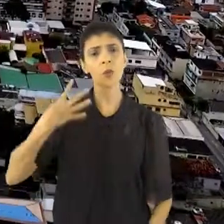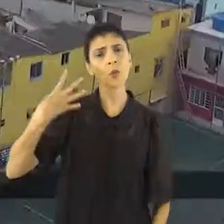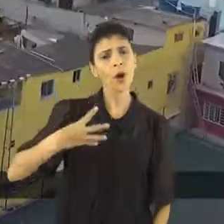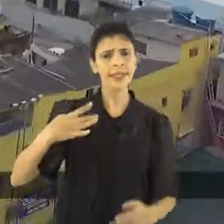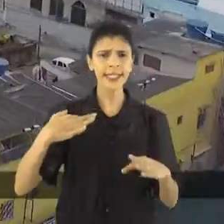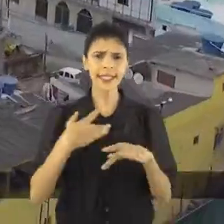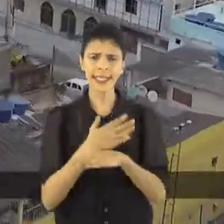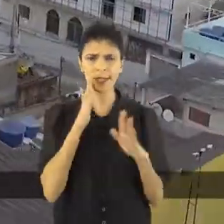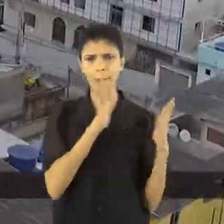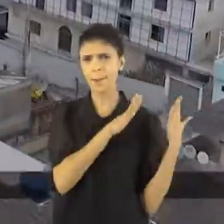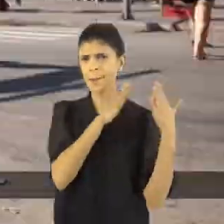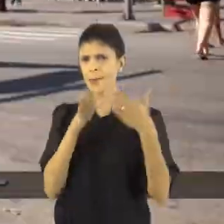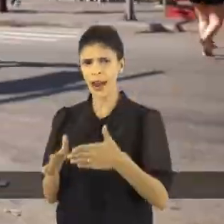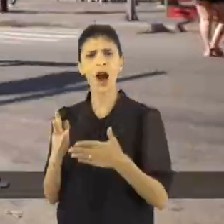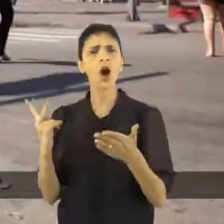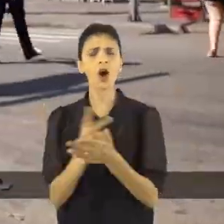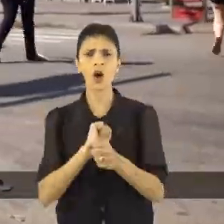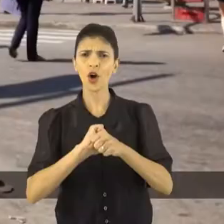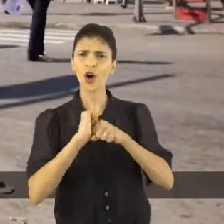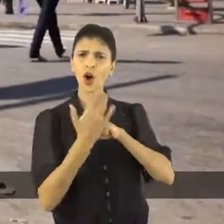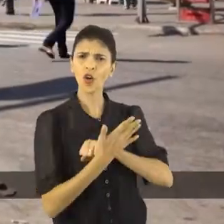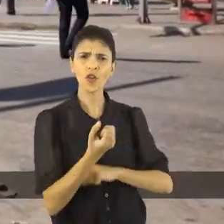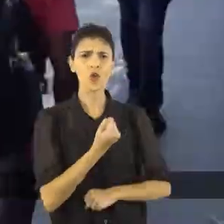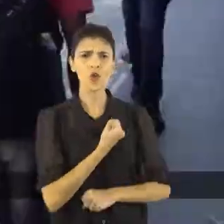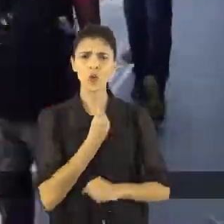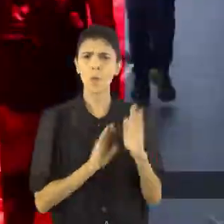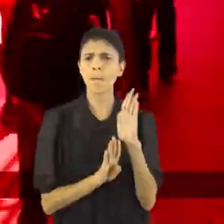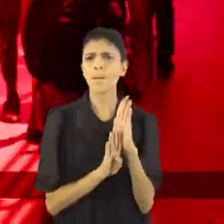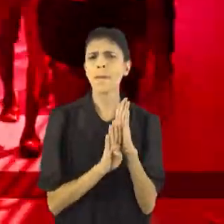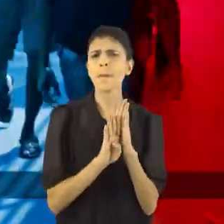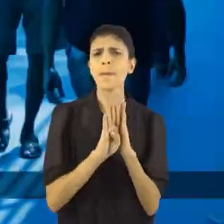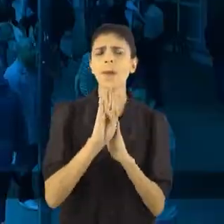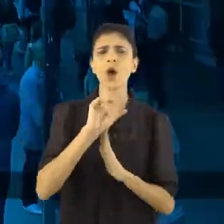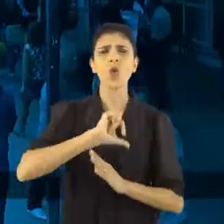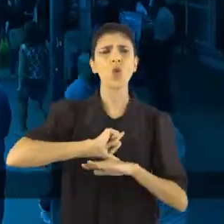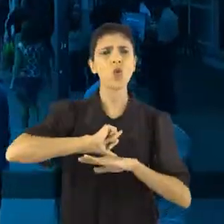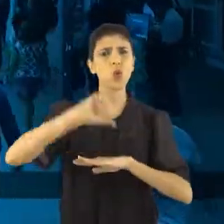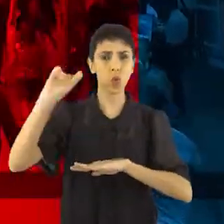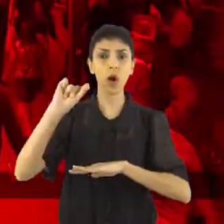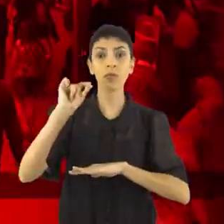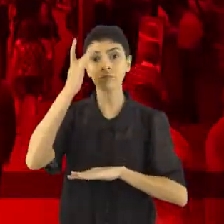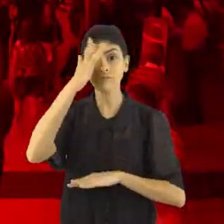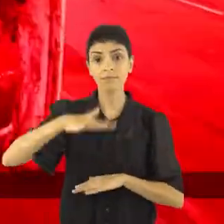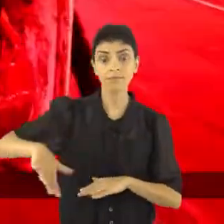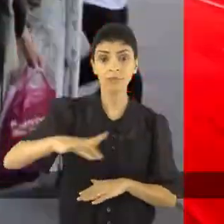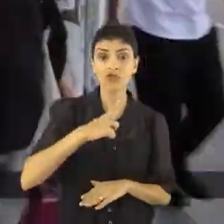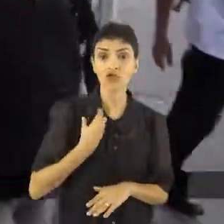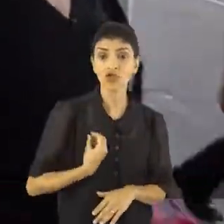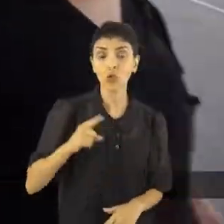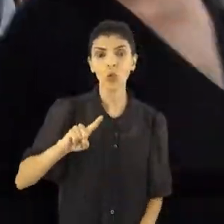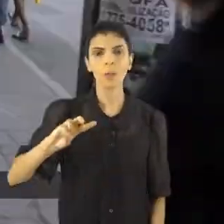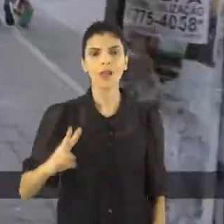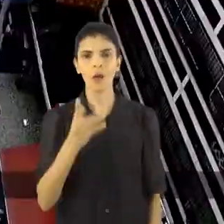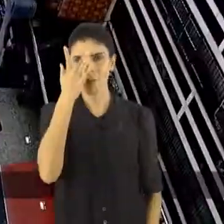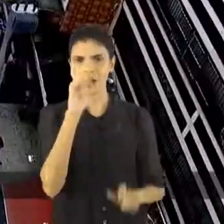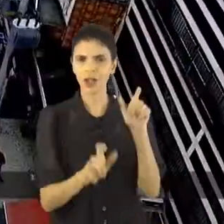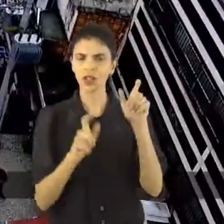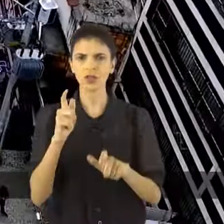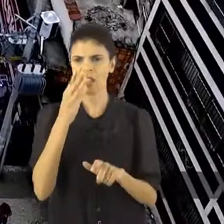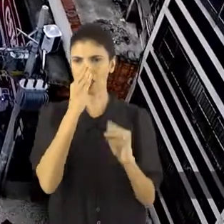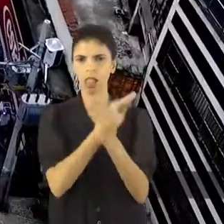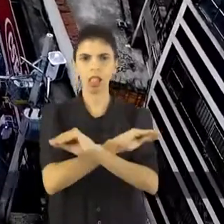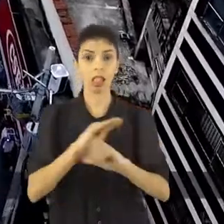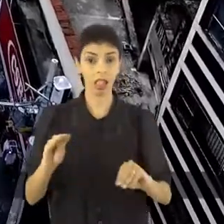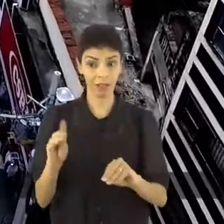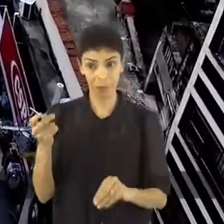Caxias é a quarta cidade do estado em número de casos da Covid-19. O município, com quase um milhão de pessoas, foi